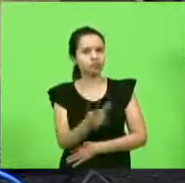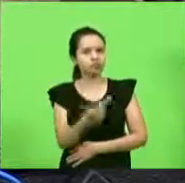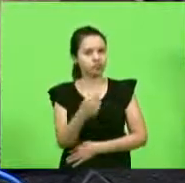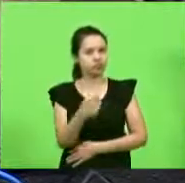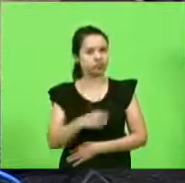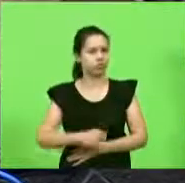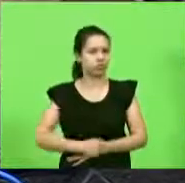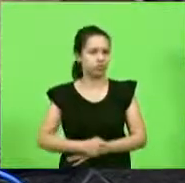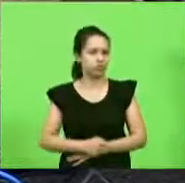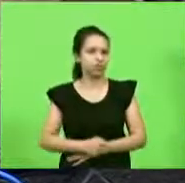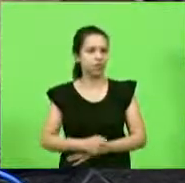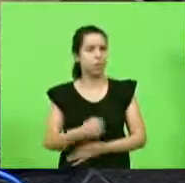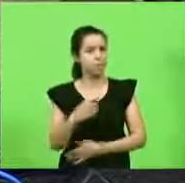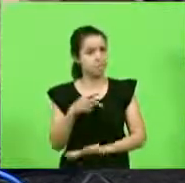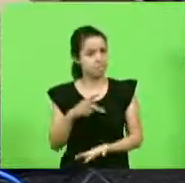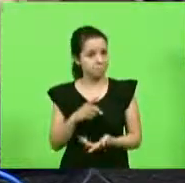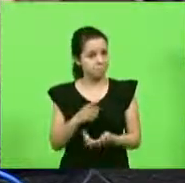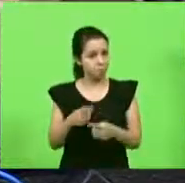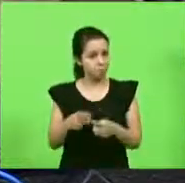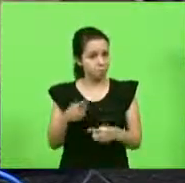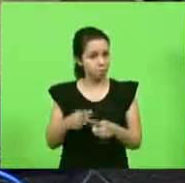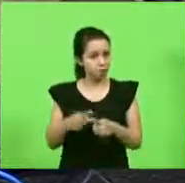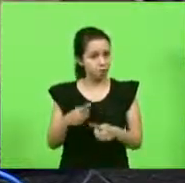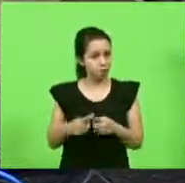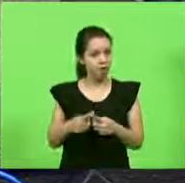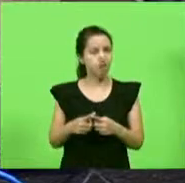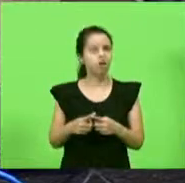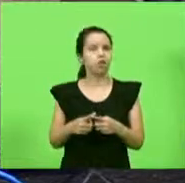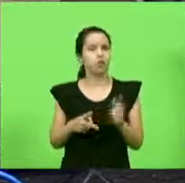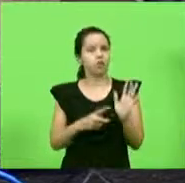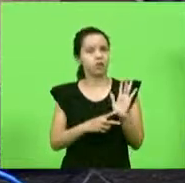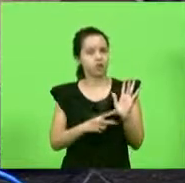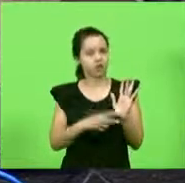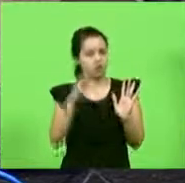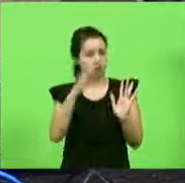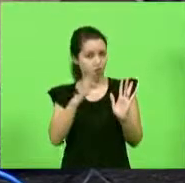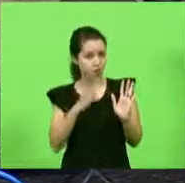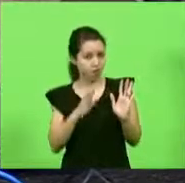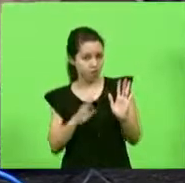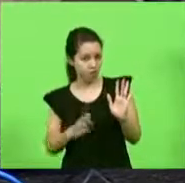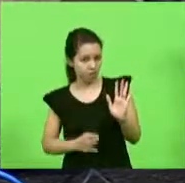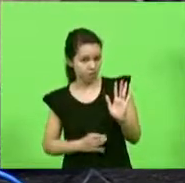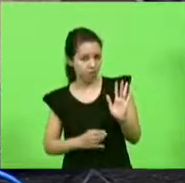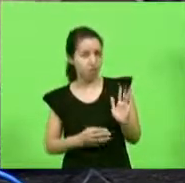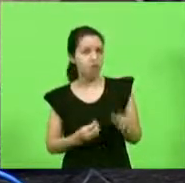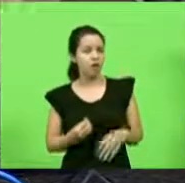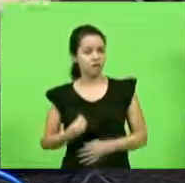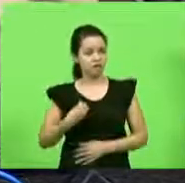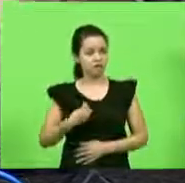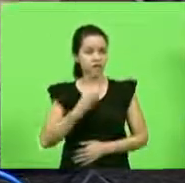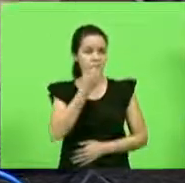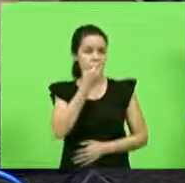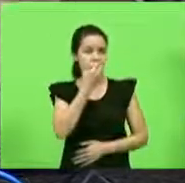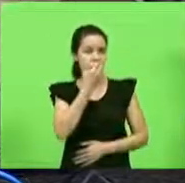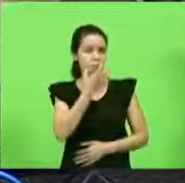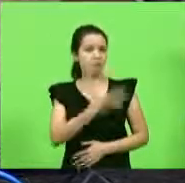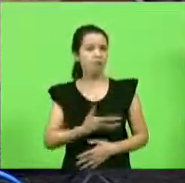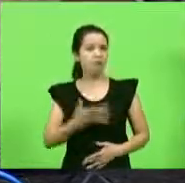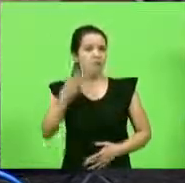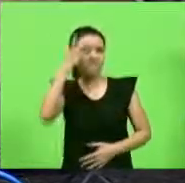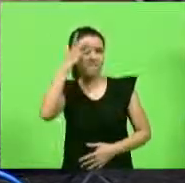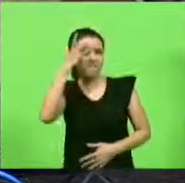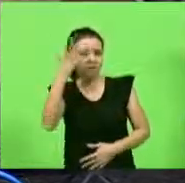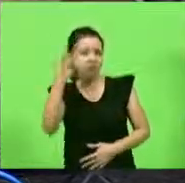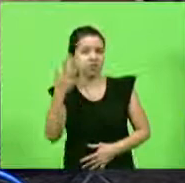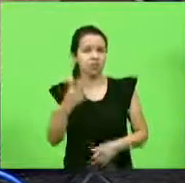controlo, mas é porque sindicalista no Brasil tem vida boa. Tem vida boa. A vida é boa, é fácil,